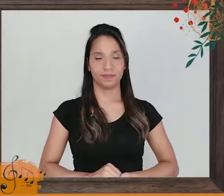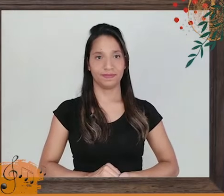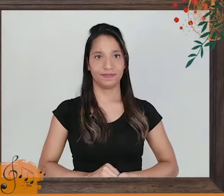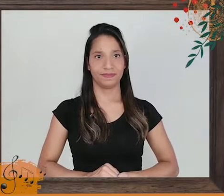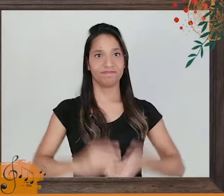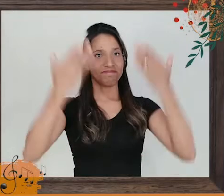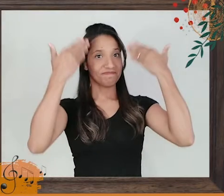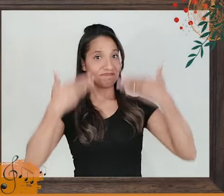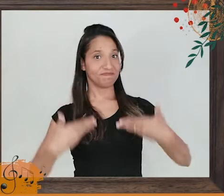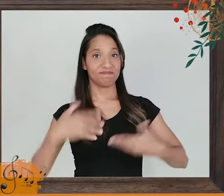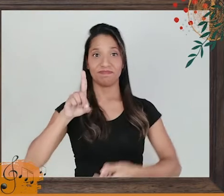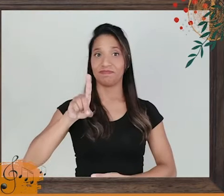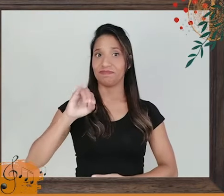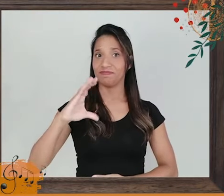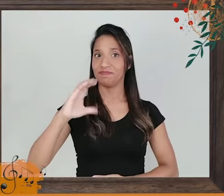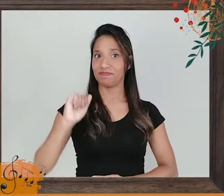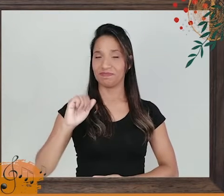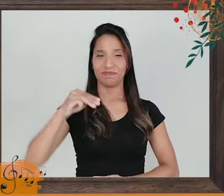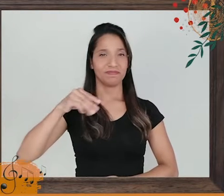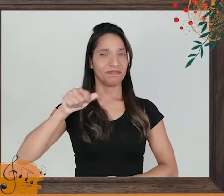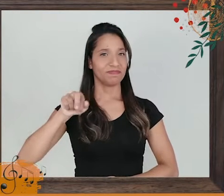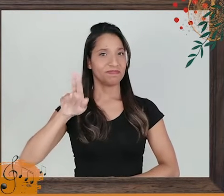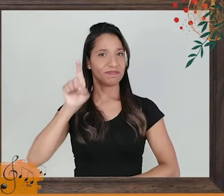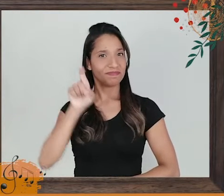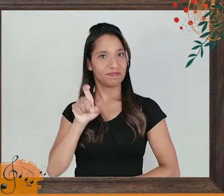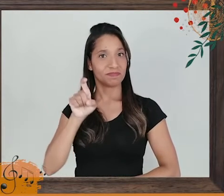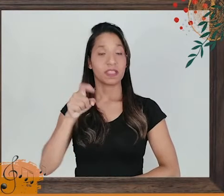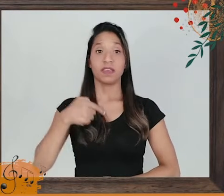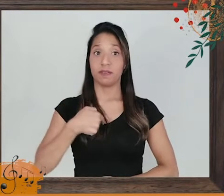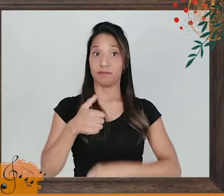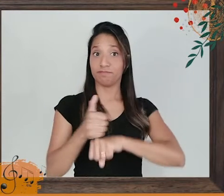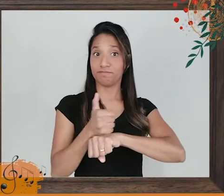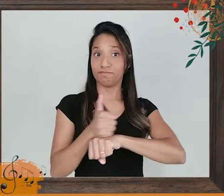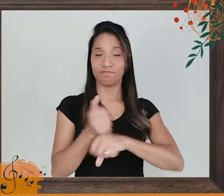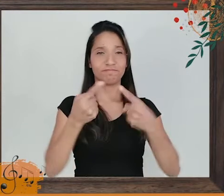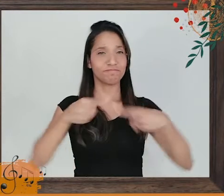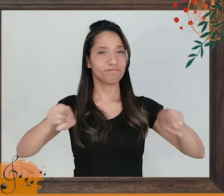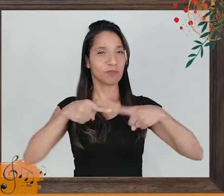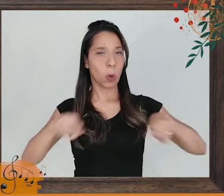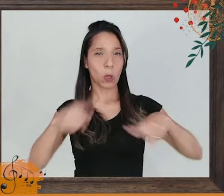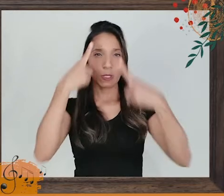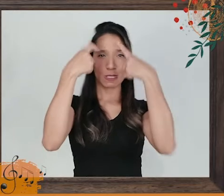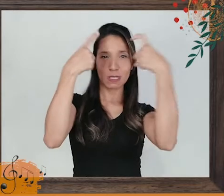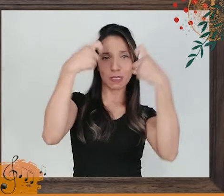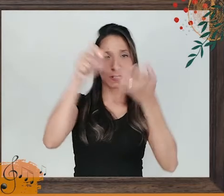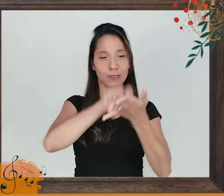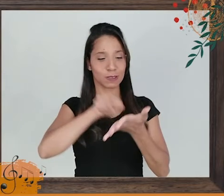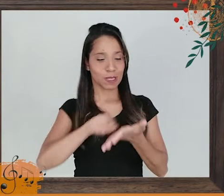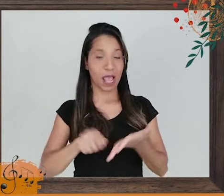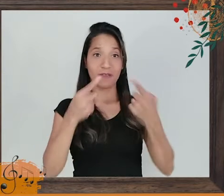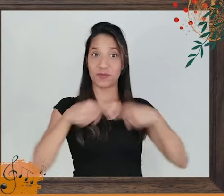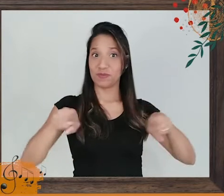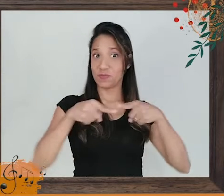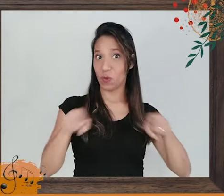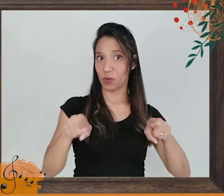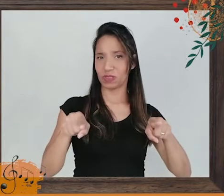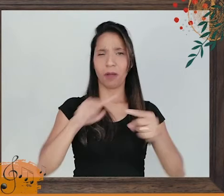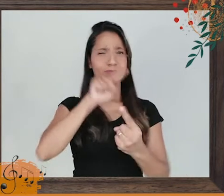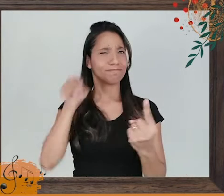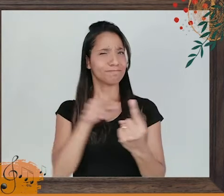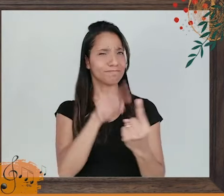Eu sou o Dicao Marques, eu sou músico, compositor. O meu ofício é dar a forma narrativa aos sons e às palavras.